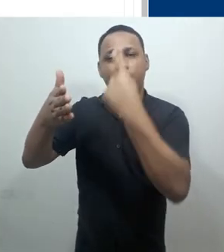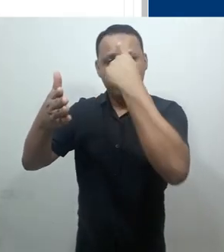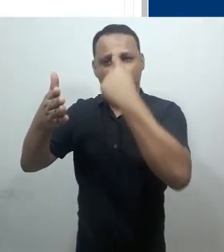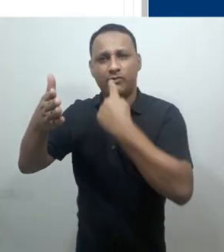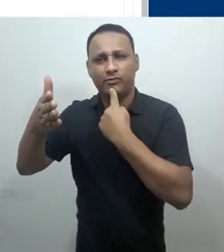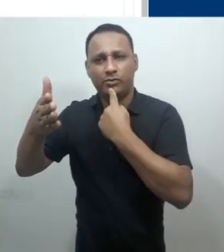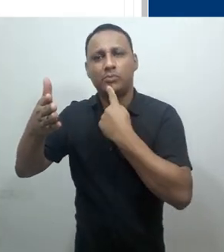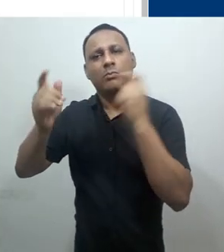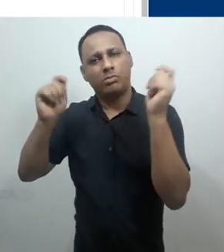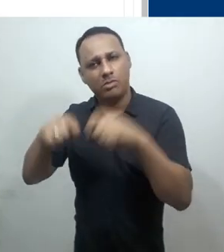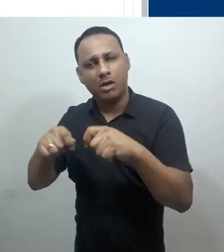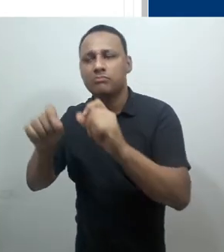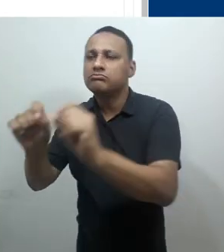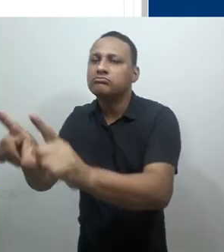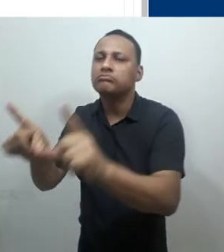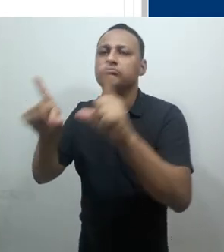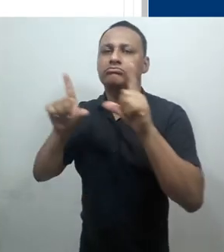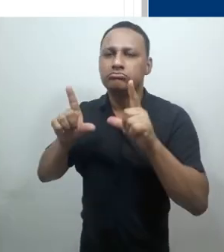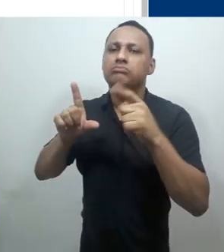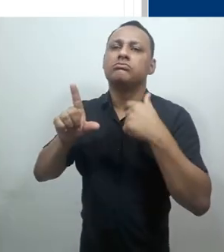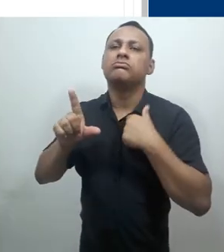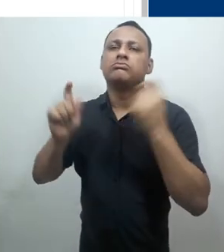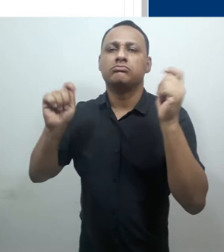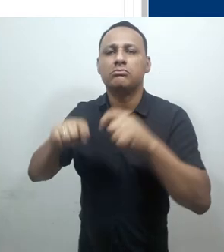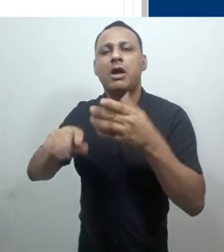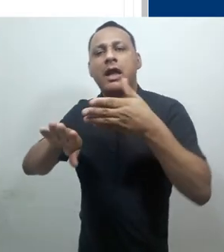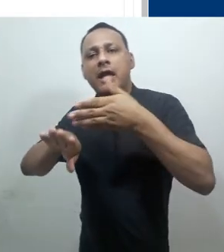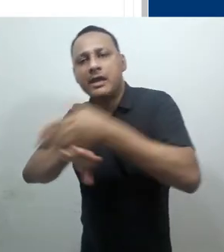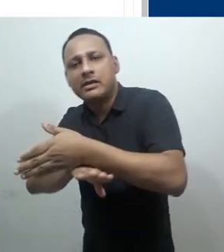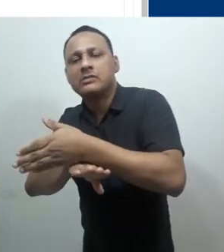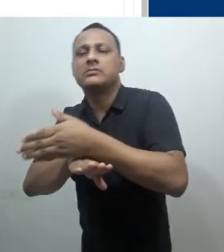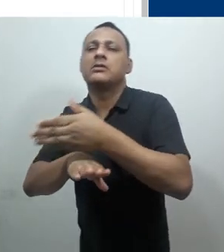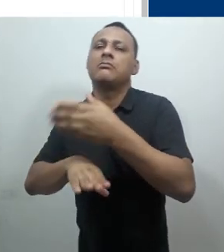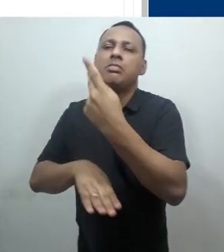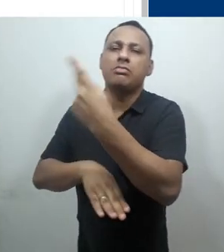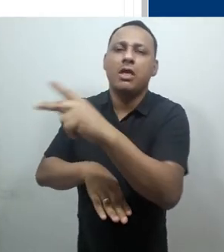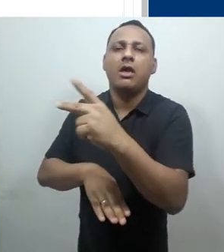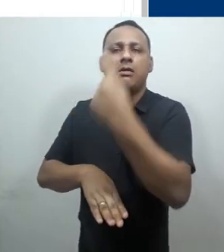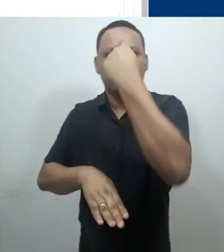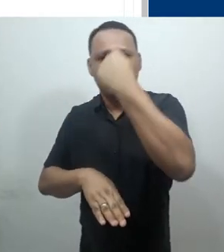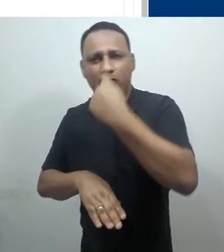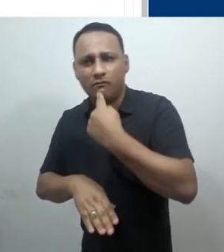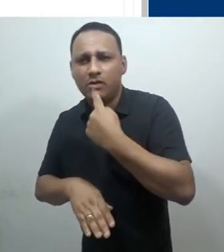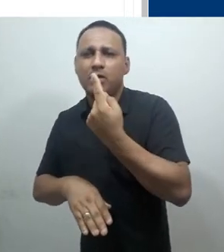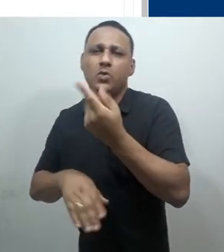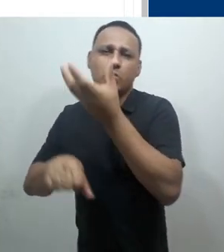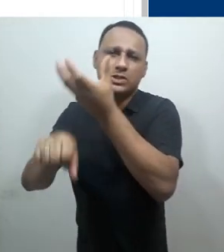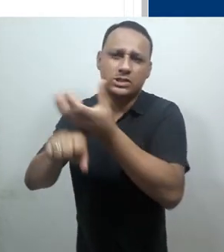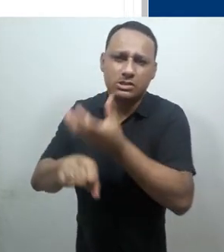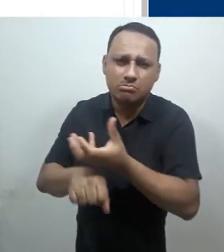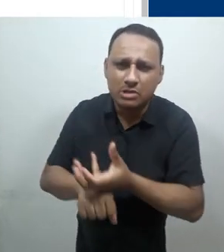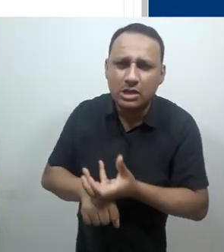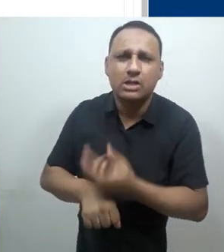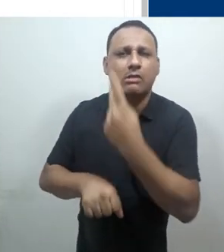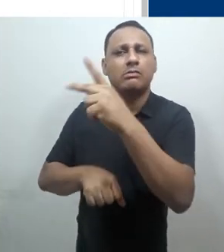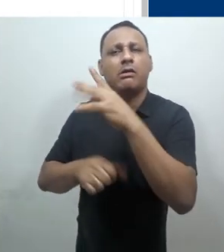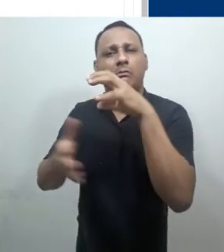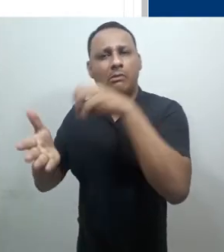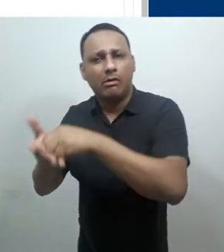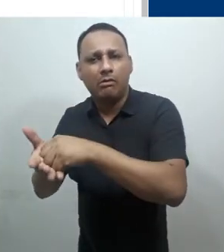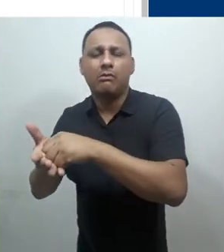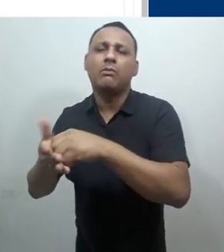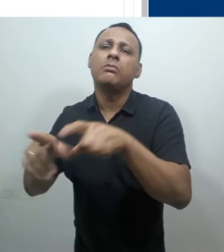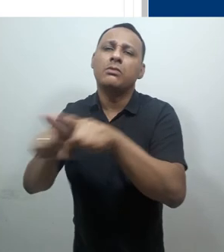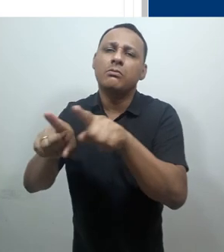posso acessar a página de perfil destes usuários, onde eu tenho acesso a dados destes usuários, as